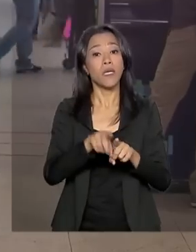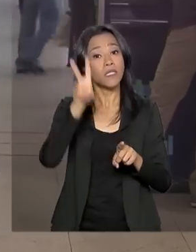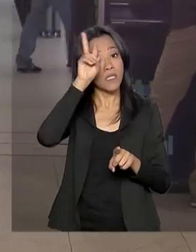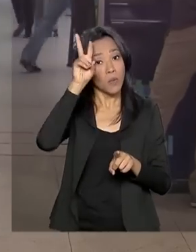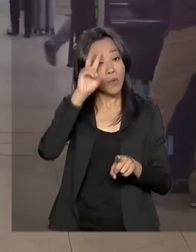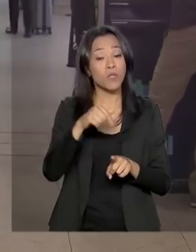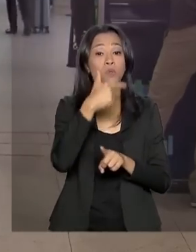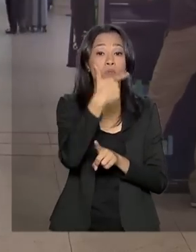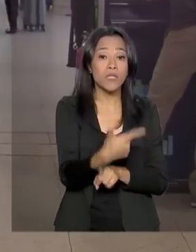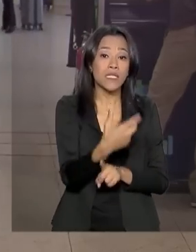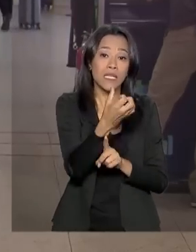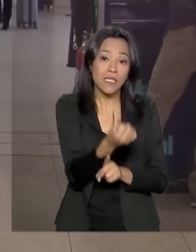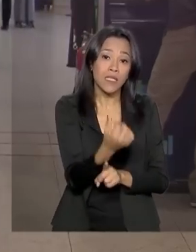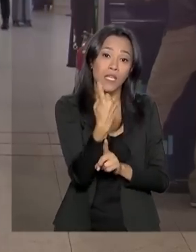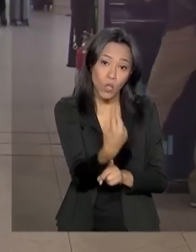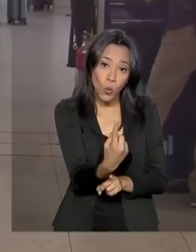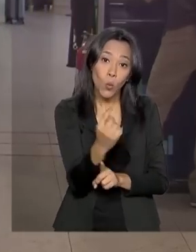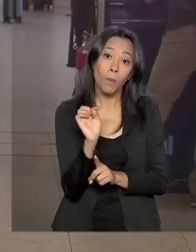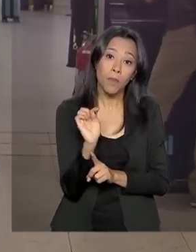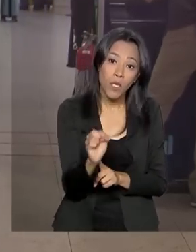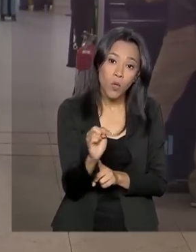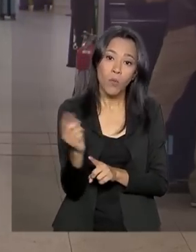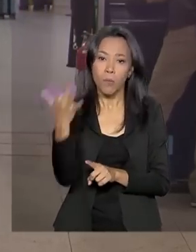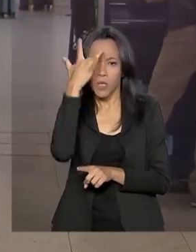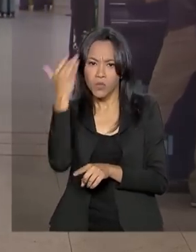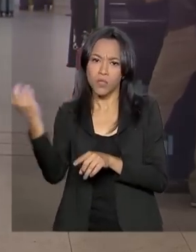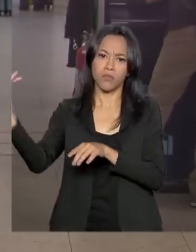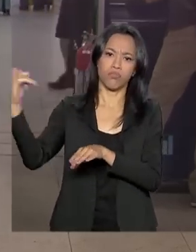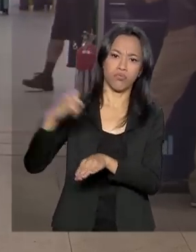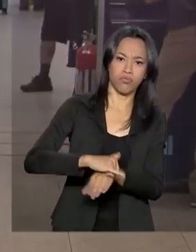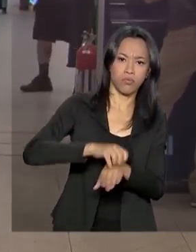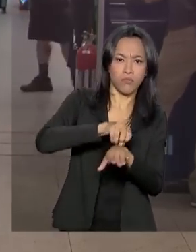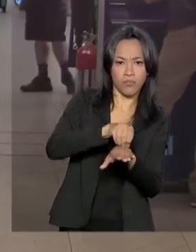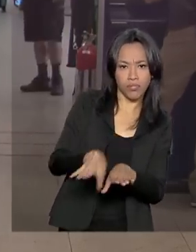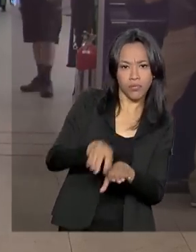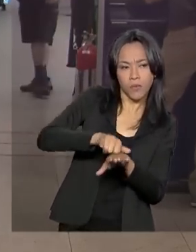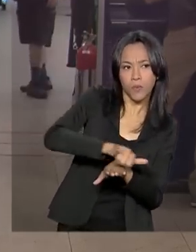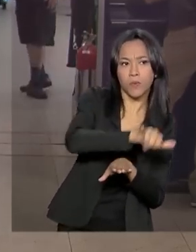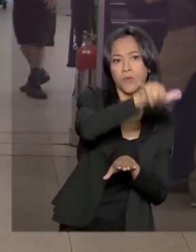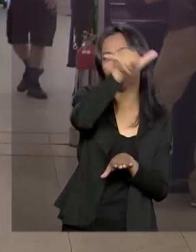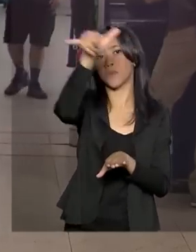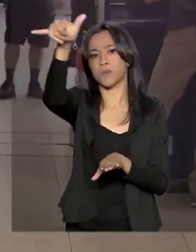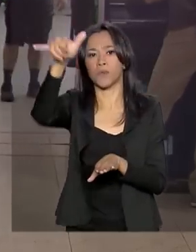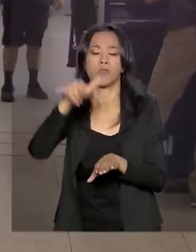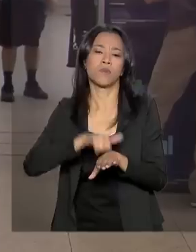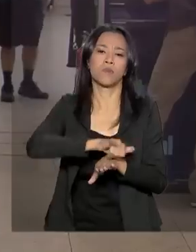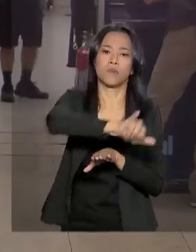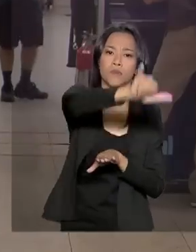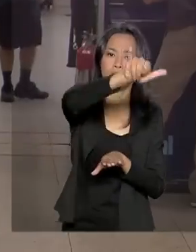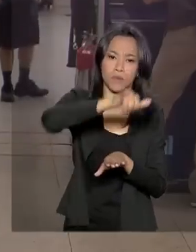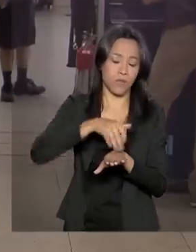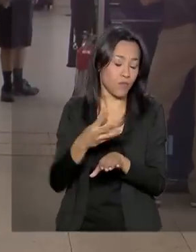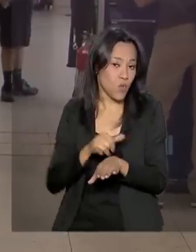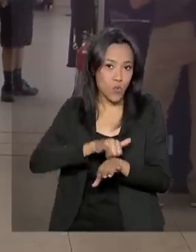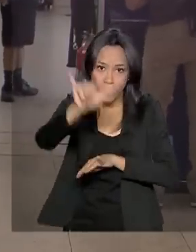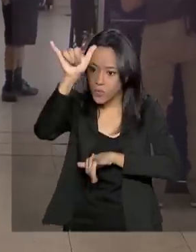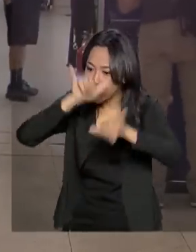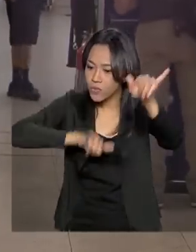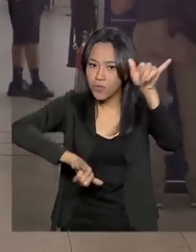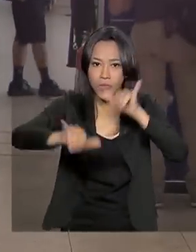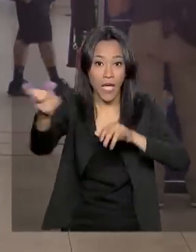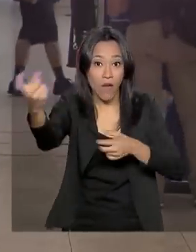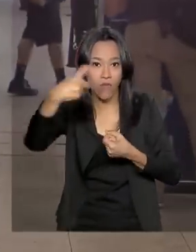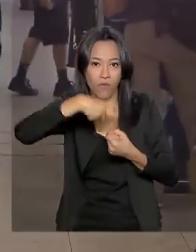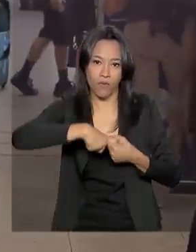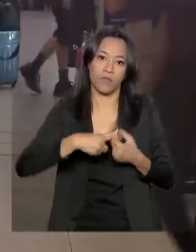261 mil embarques e desembarques e 2.098 pousos e decolagens. É a volta do feriado.